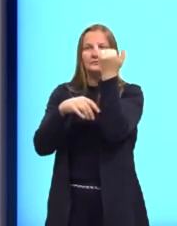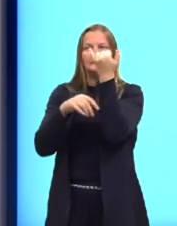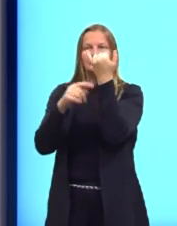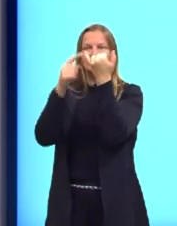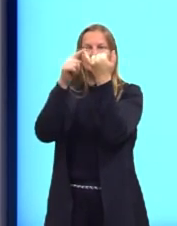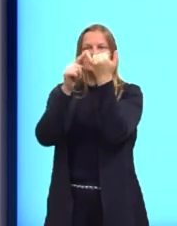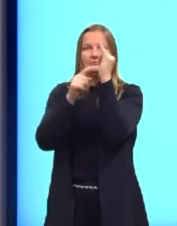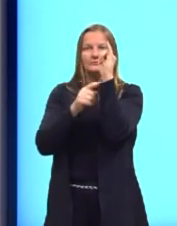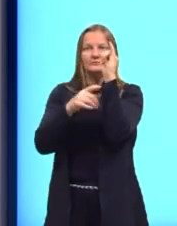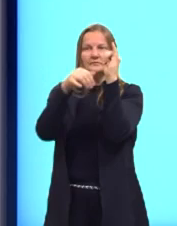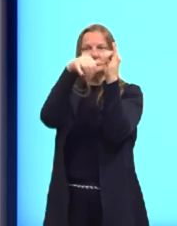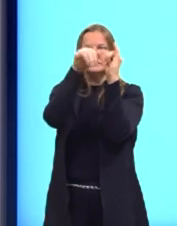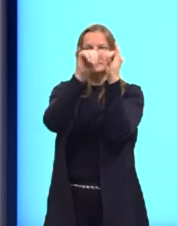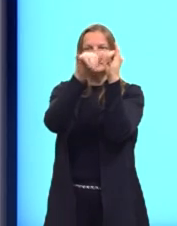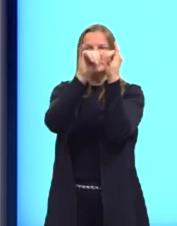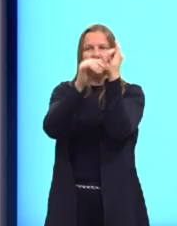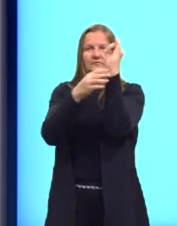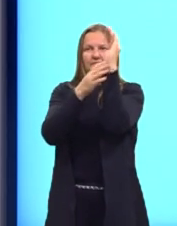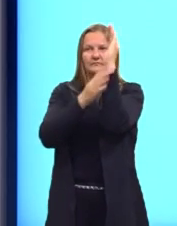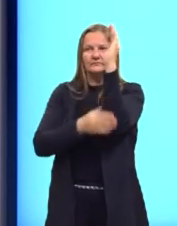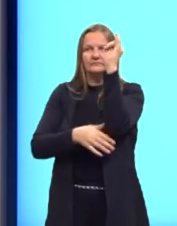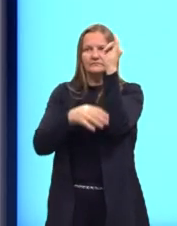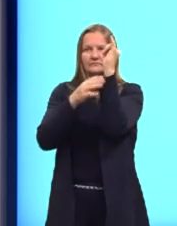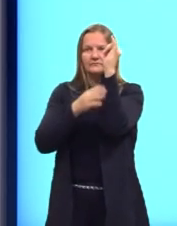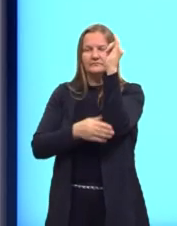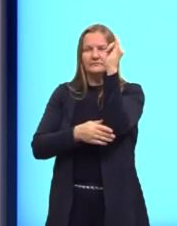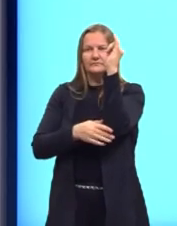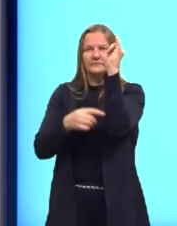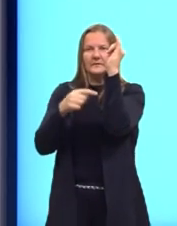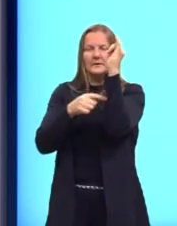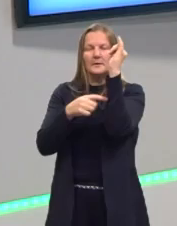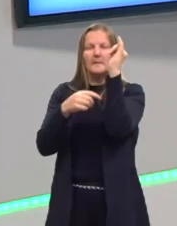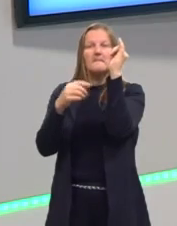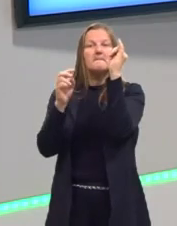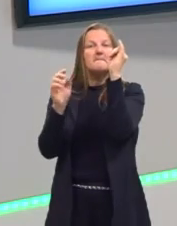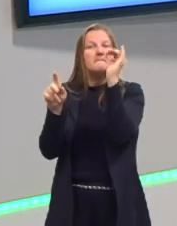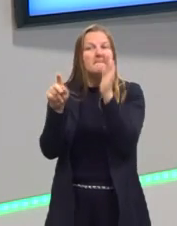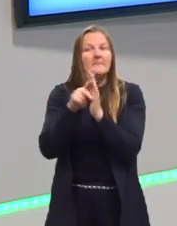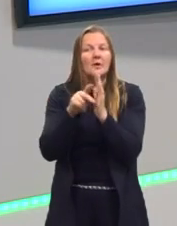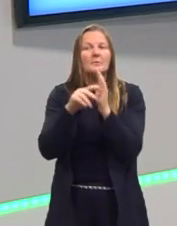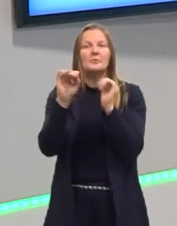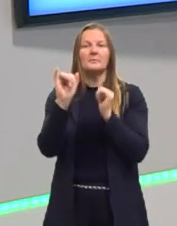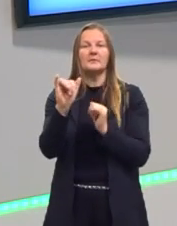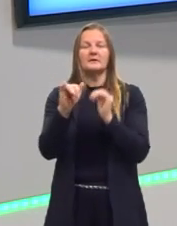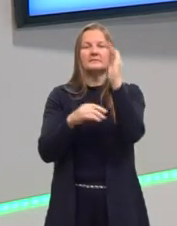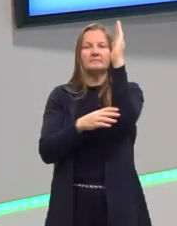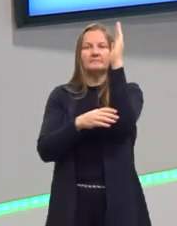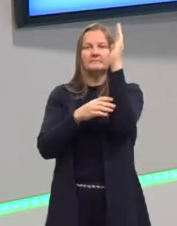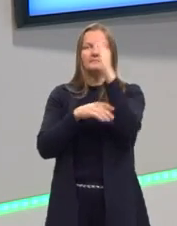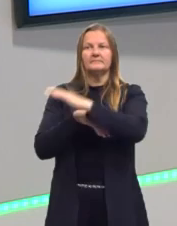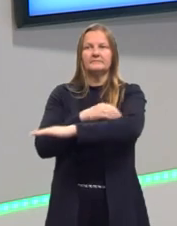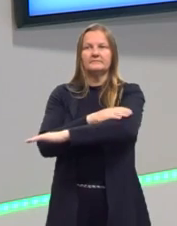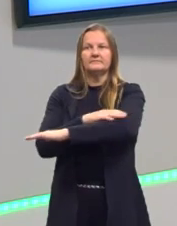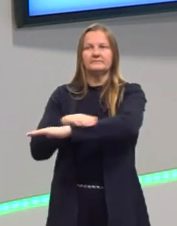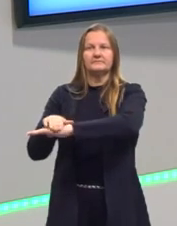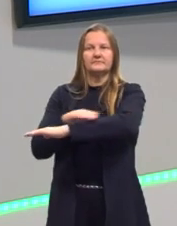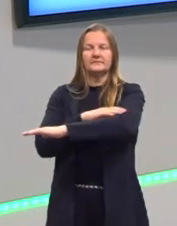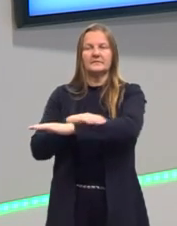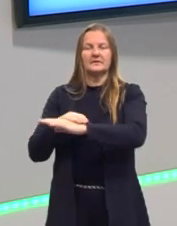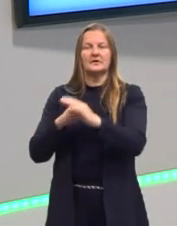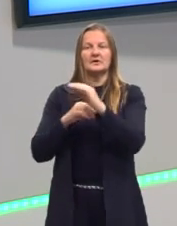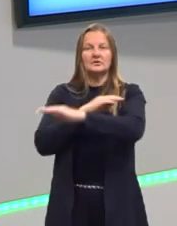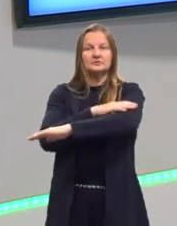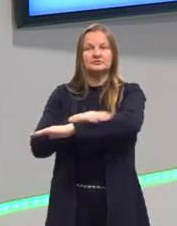eixo y. Esse ponto é justamente o valor de B. A coordenada dele seria x valendo